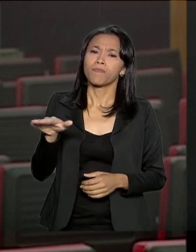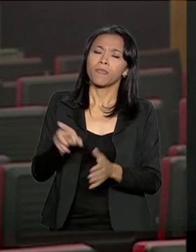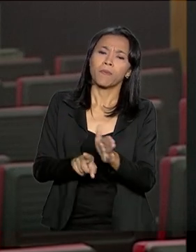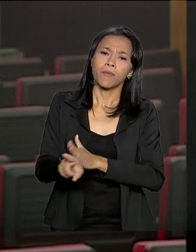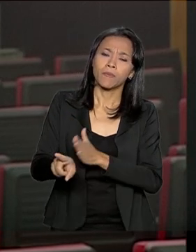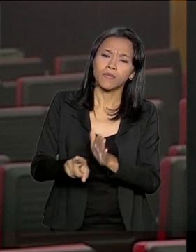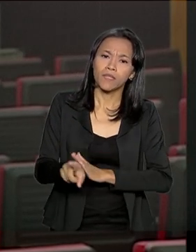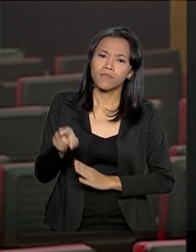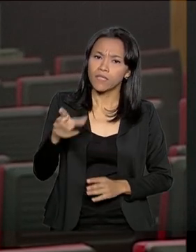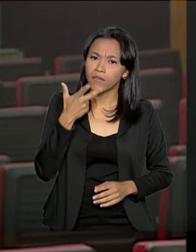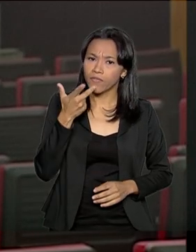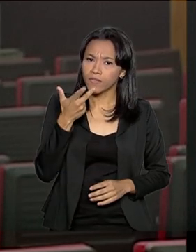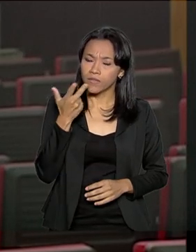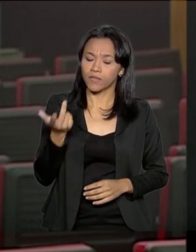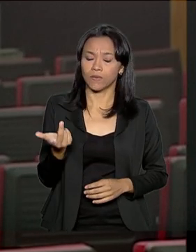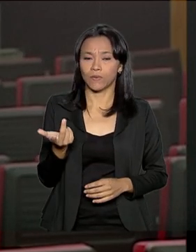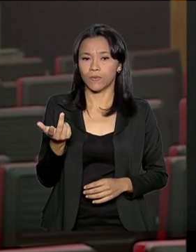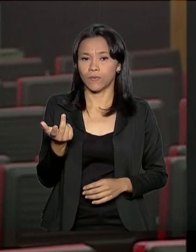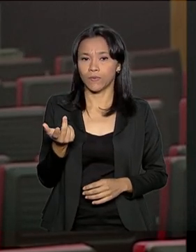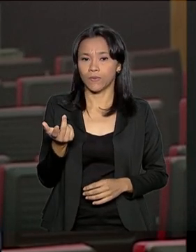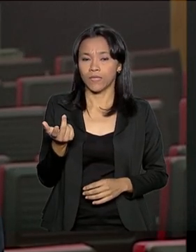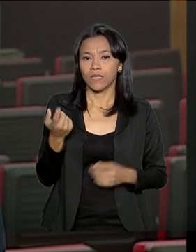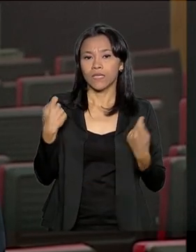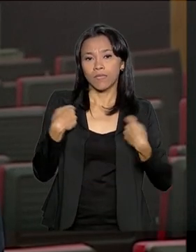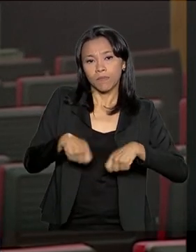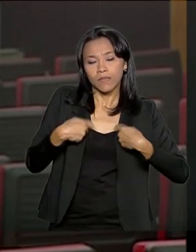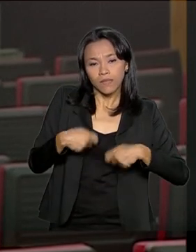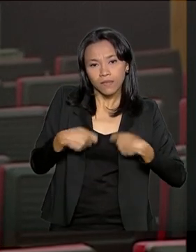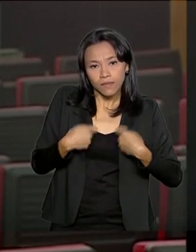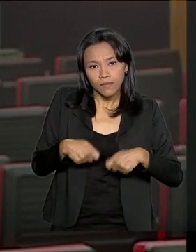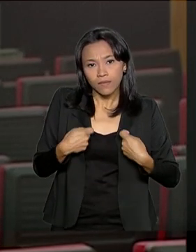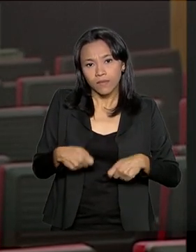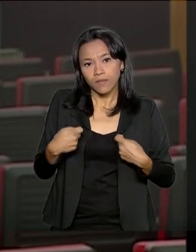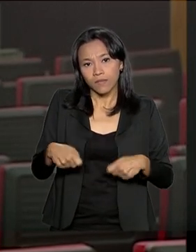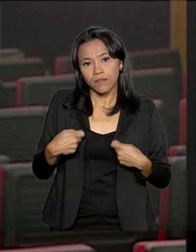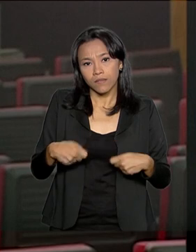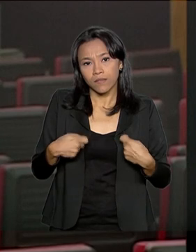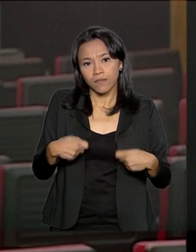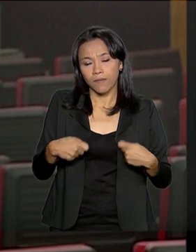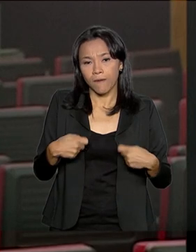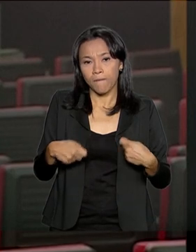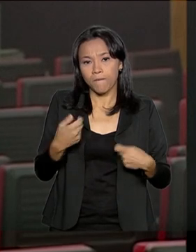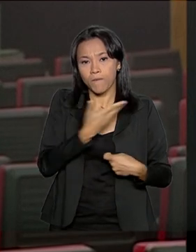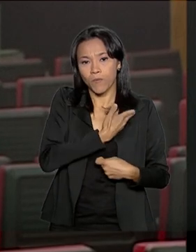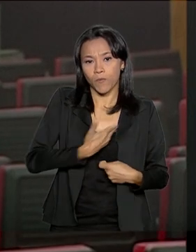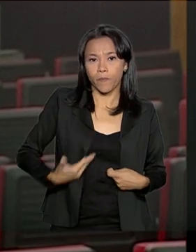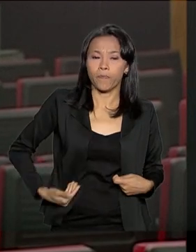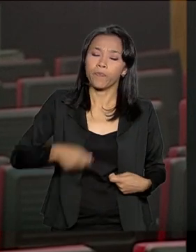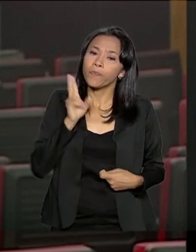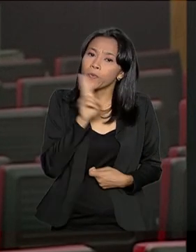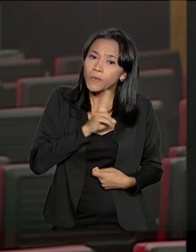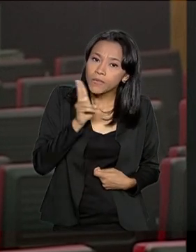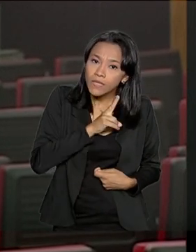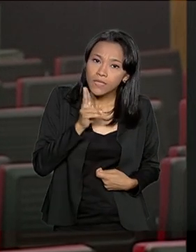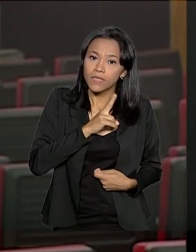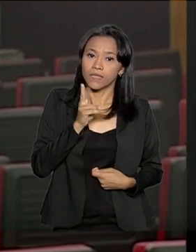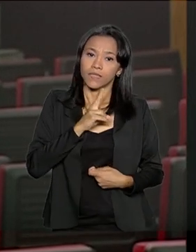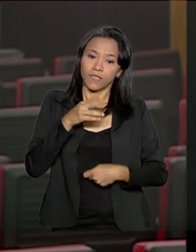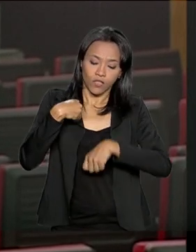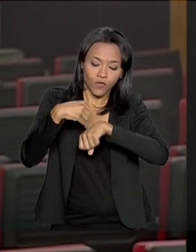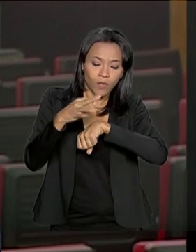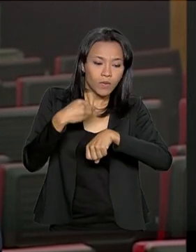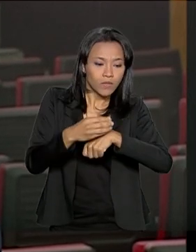da percepção da necessidade que o governo sente de urgência de trazer essas informações para a